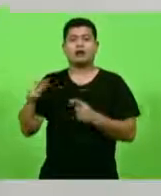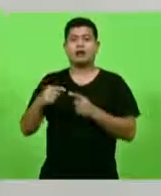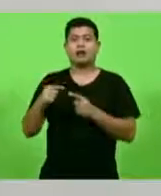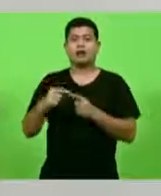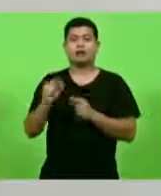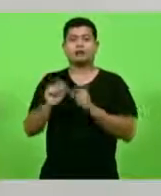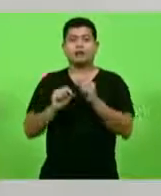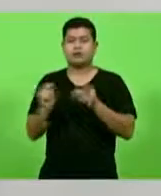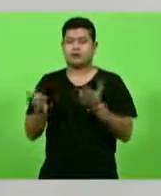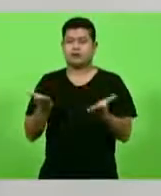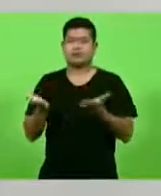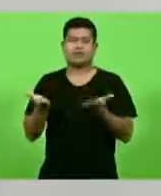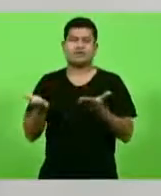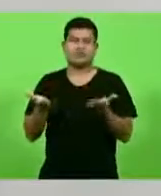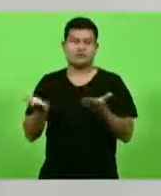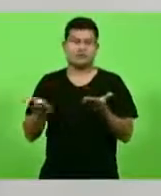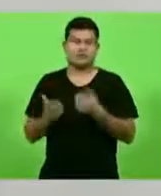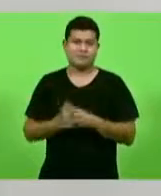credenciamento